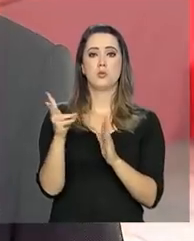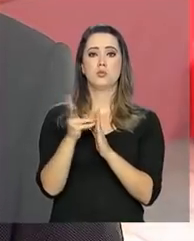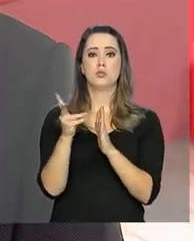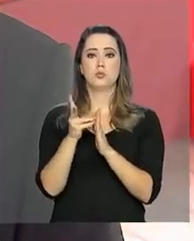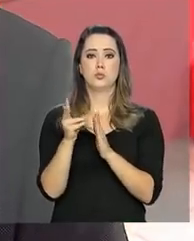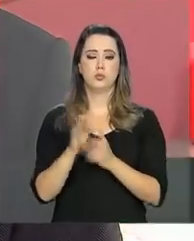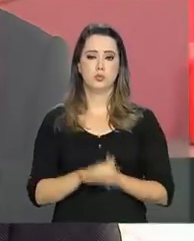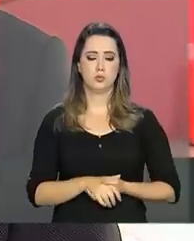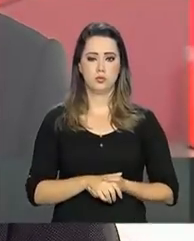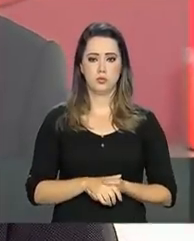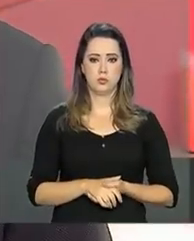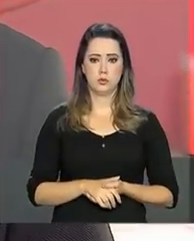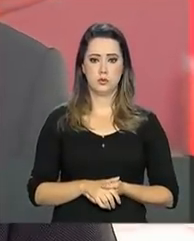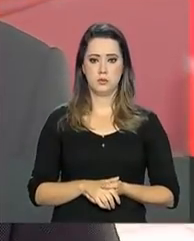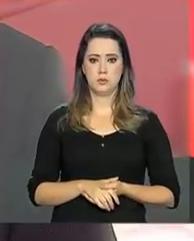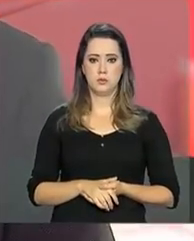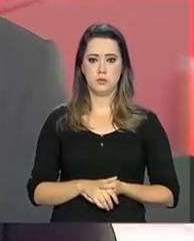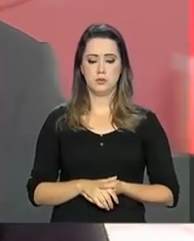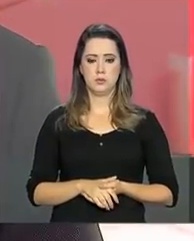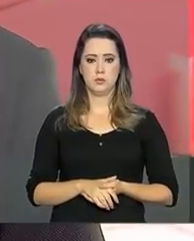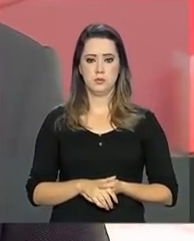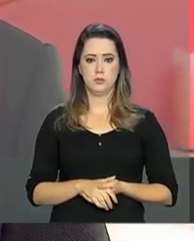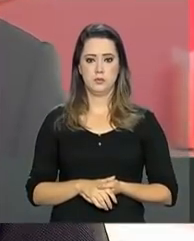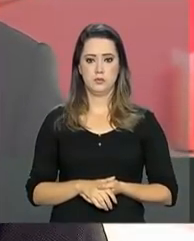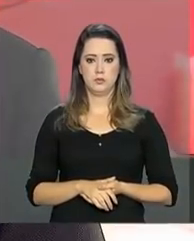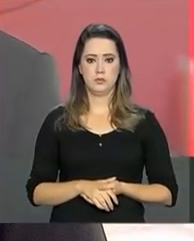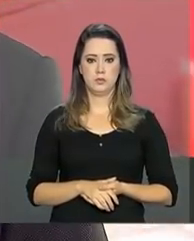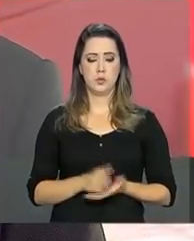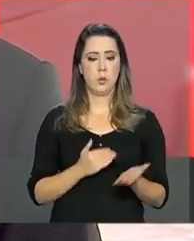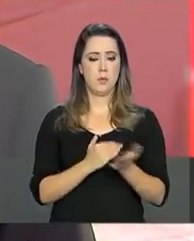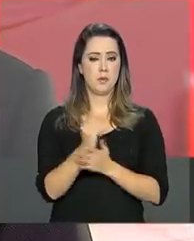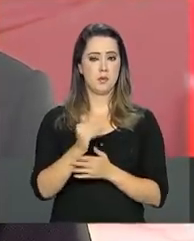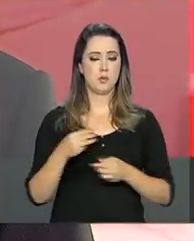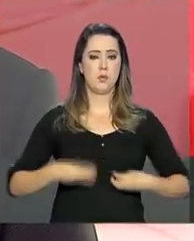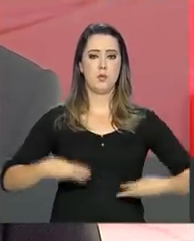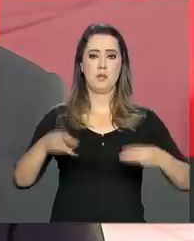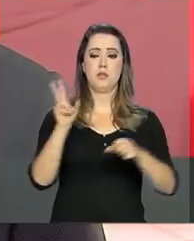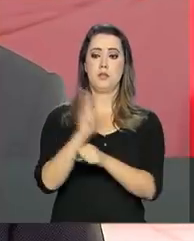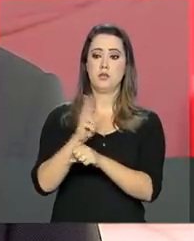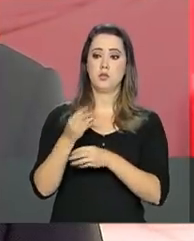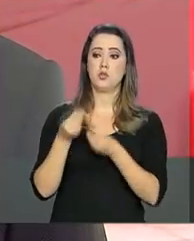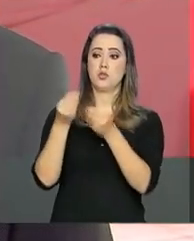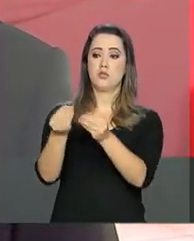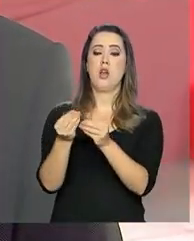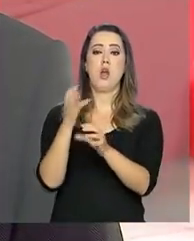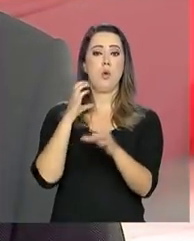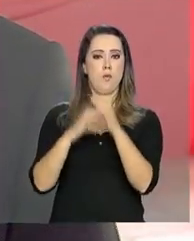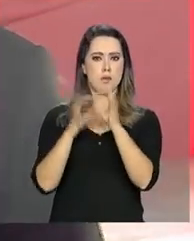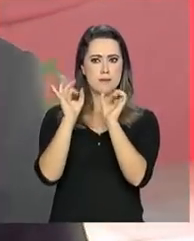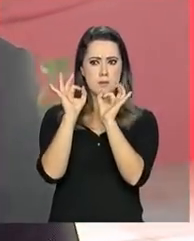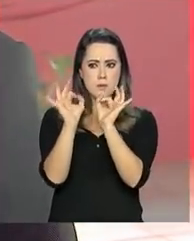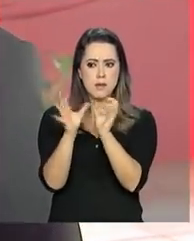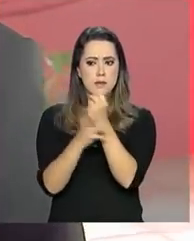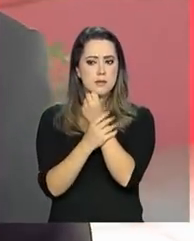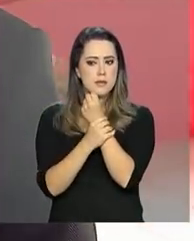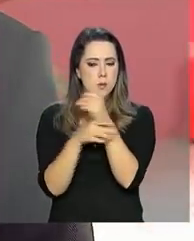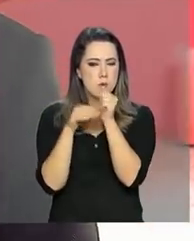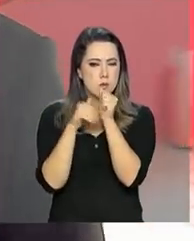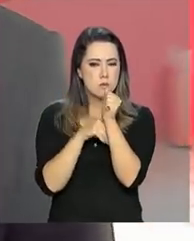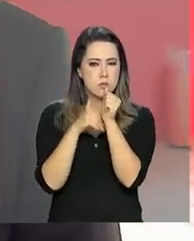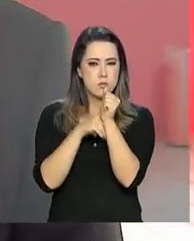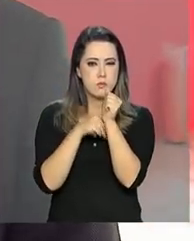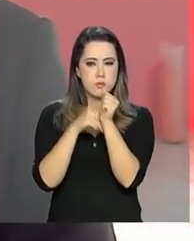O projeto iniciou com a necessidade básica do Ministério da Defesa garantir comunicações seguras de Estado. Eles precisavam ter um satélite com